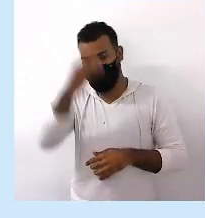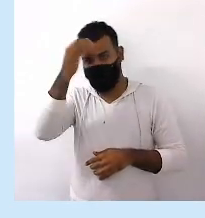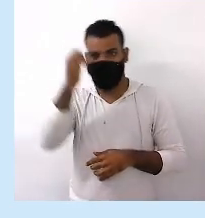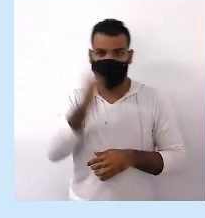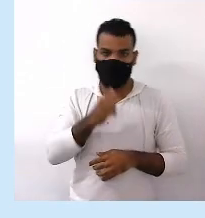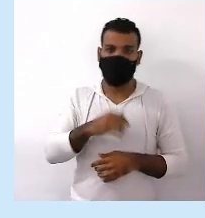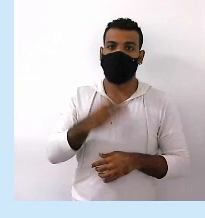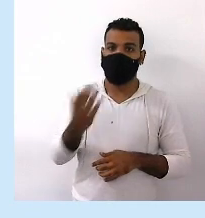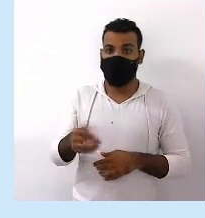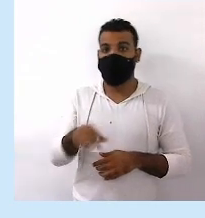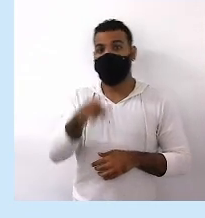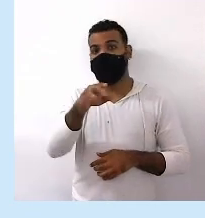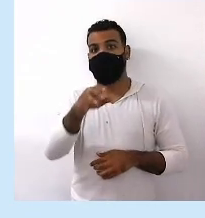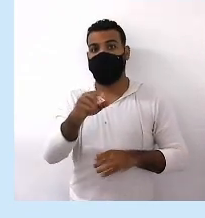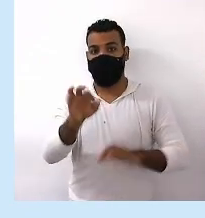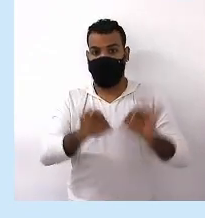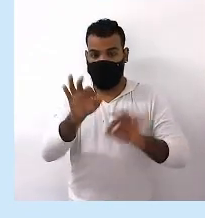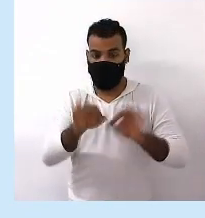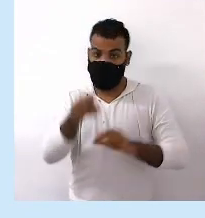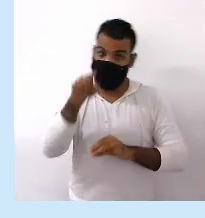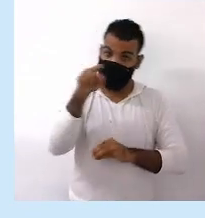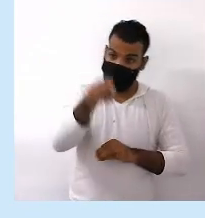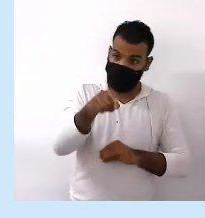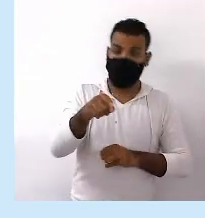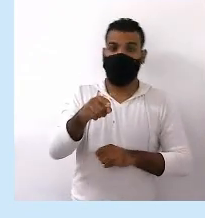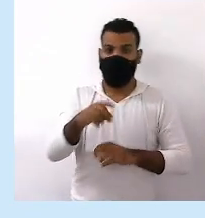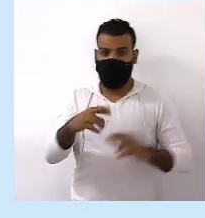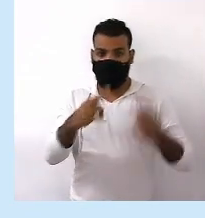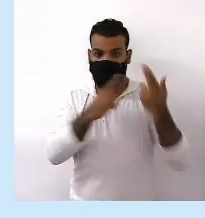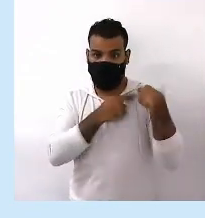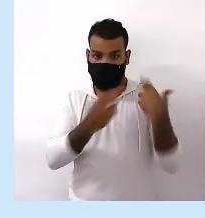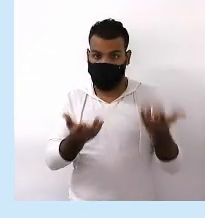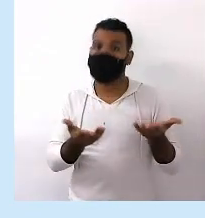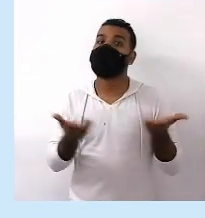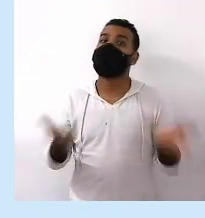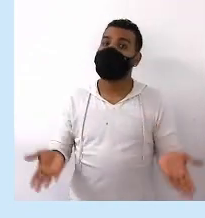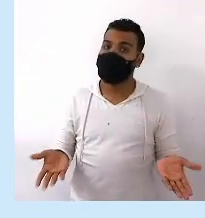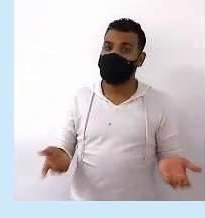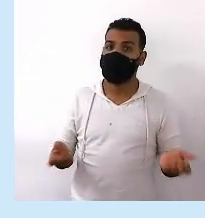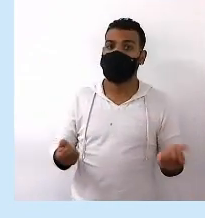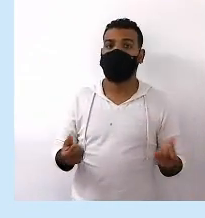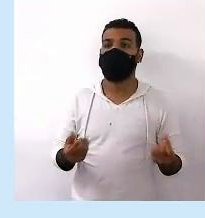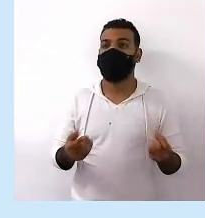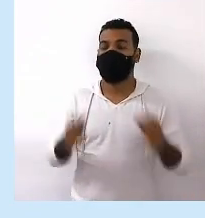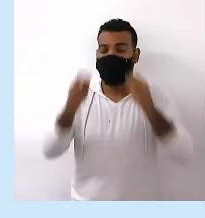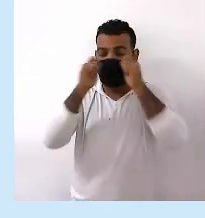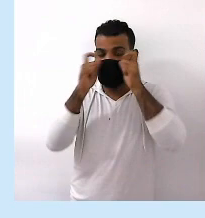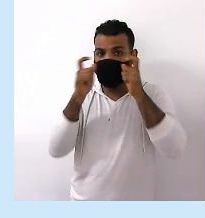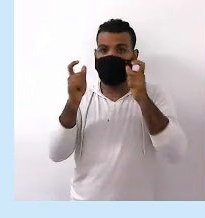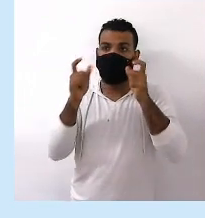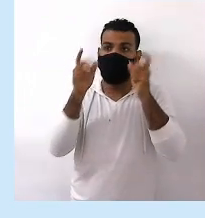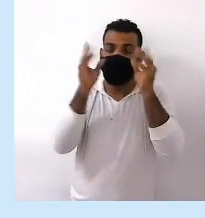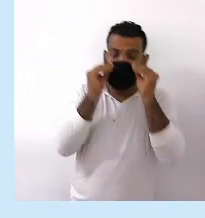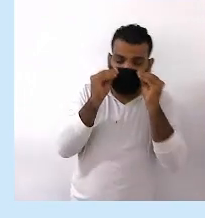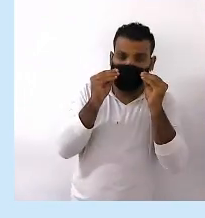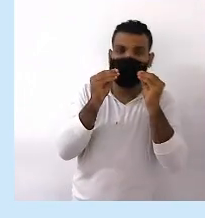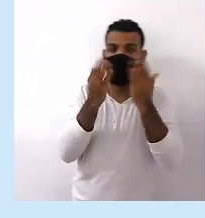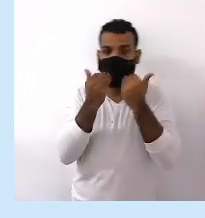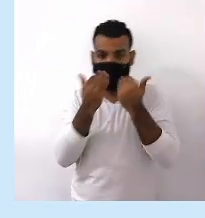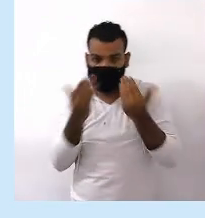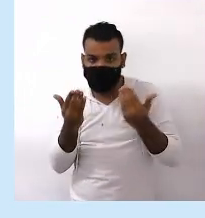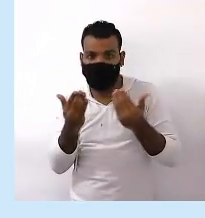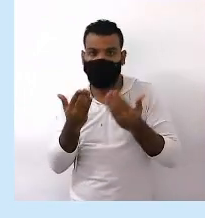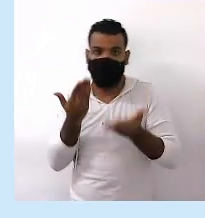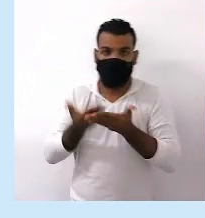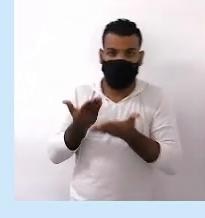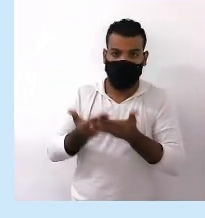Enfim Quem está com você ali Organizando ali Sendo seu responsável Muitas vezes Hora de acordar Hora de dormir Hora de comer Hora